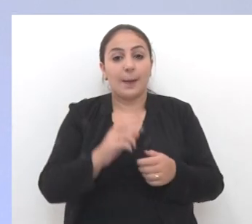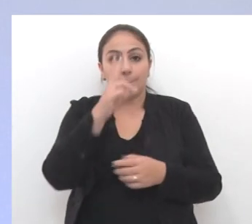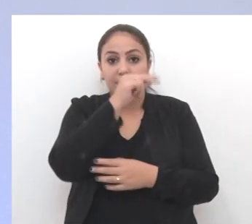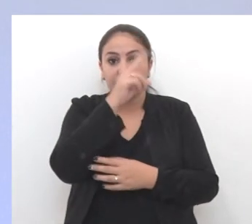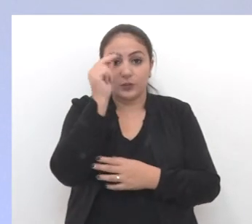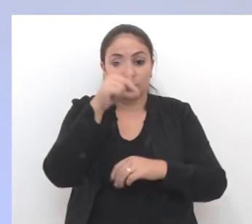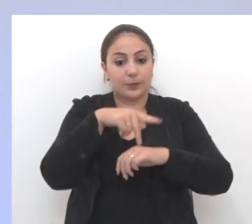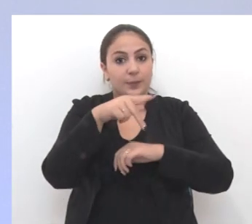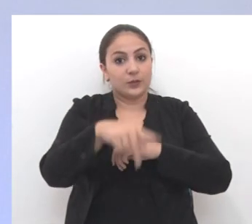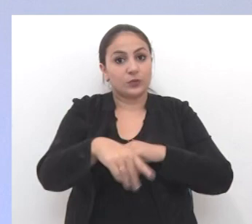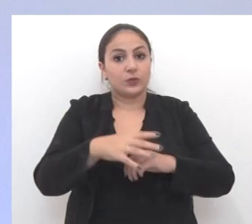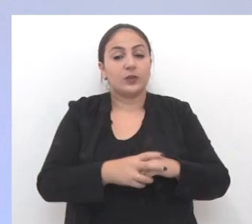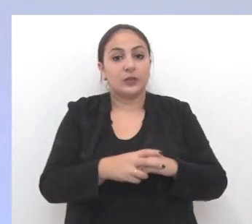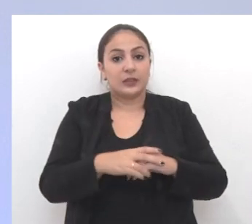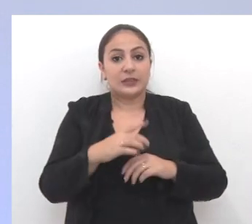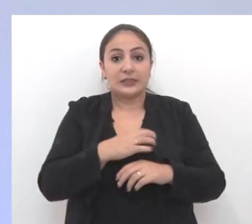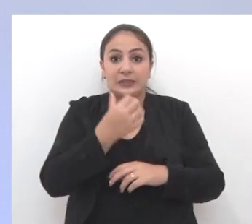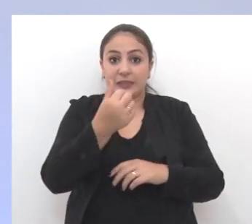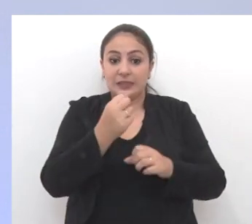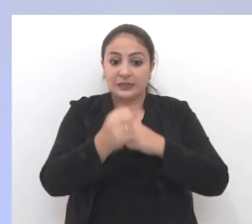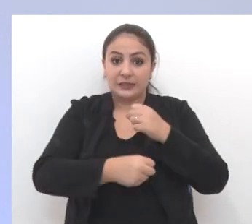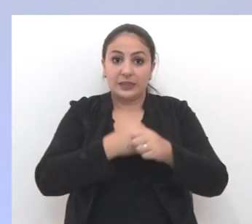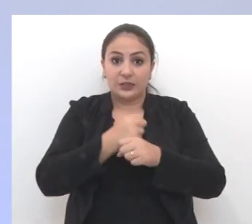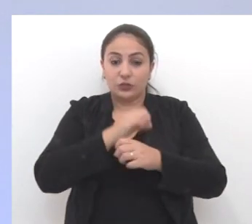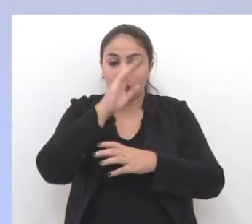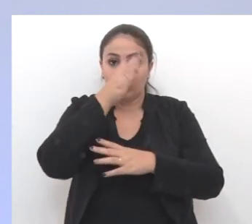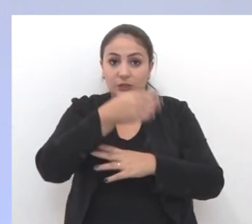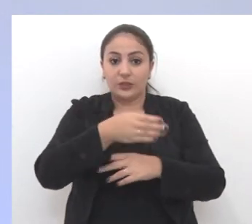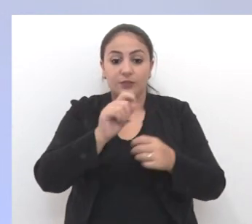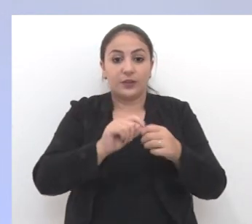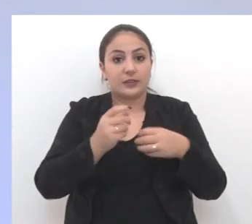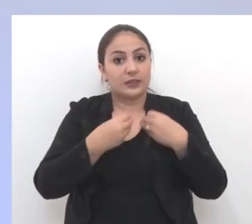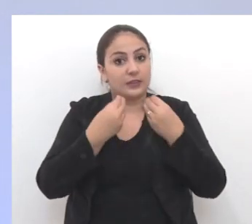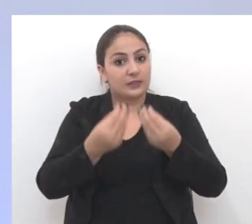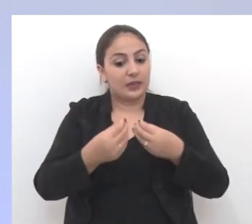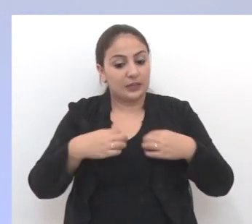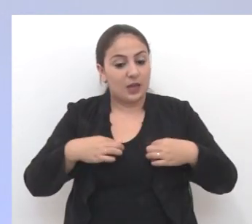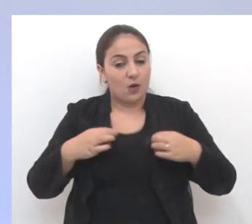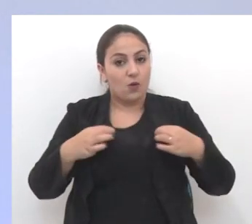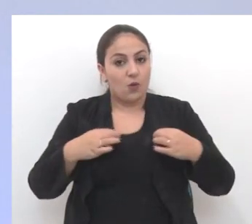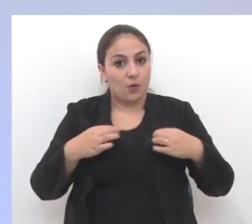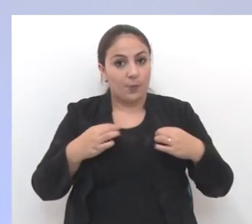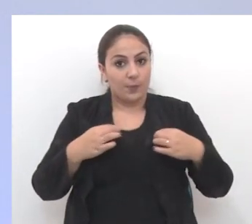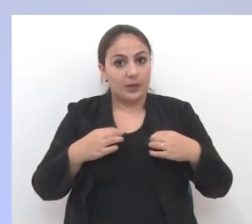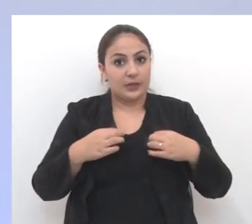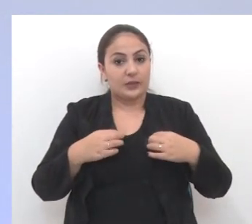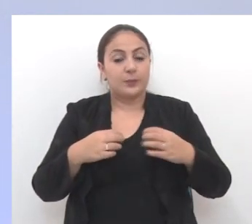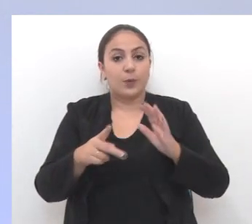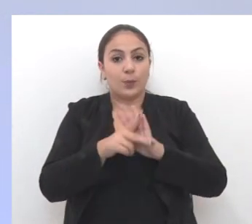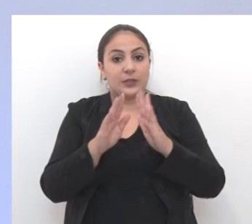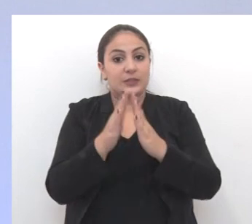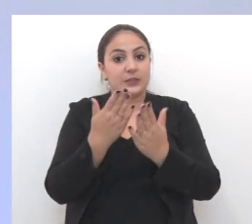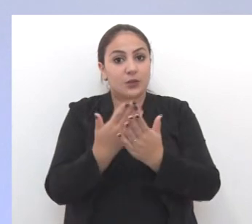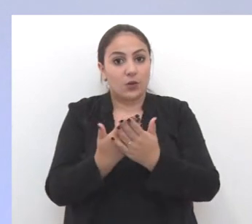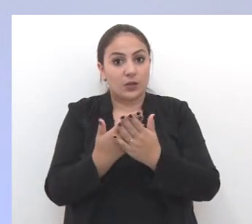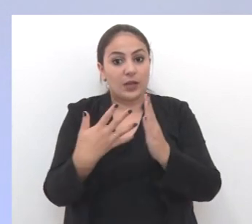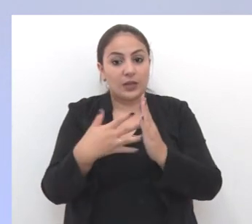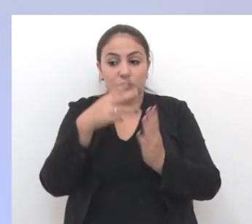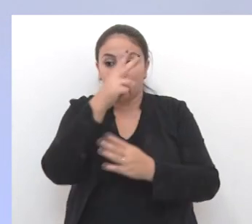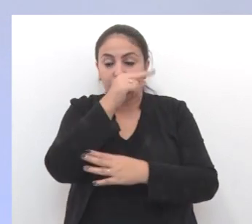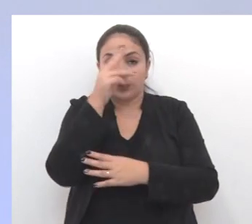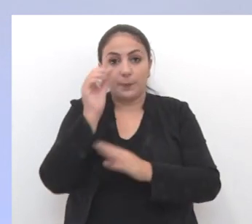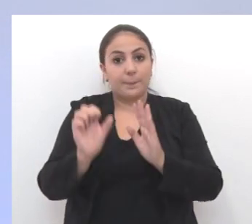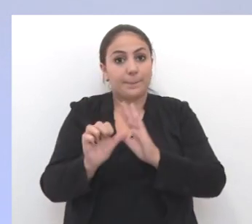A Prefeitura de Passo Fundo, pelo sexto ano consecutivo, está fazendo a entrega do uniforme para alunos da rede municipal.